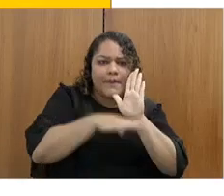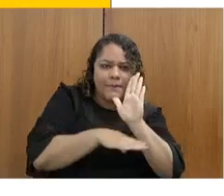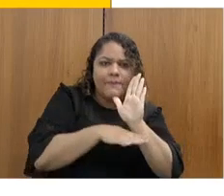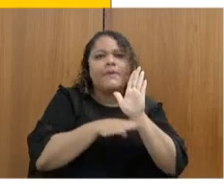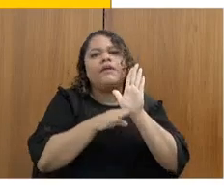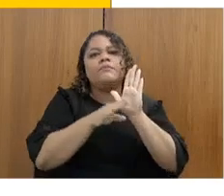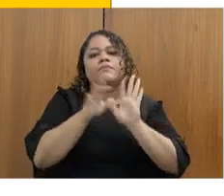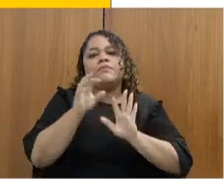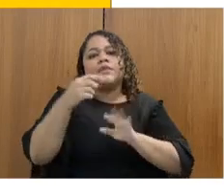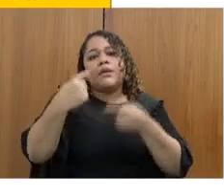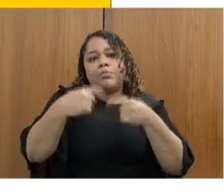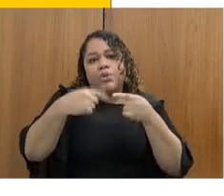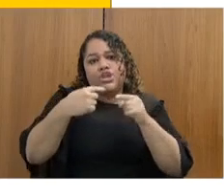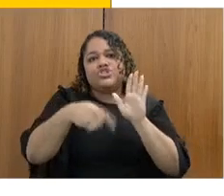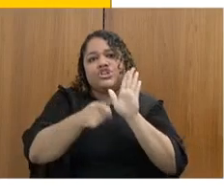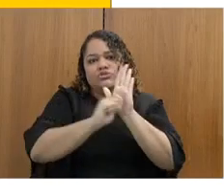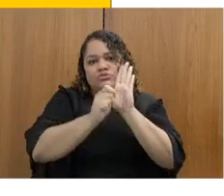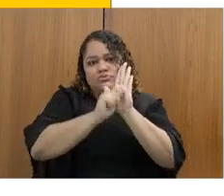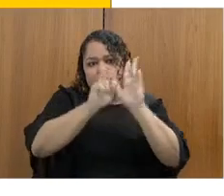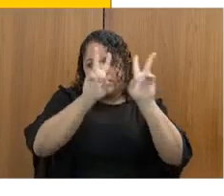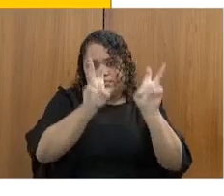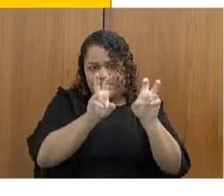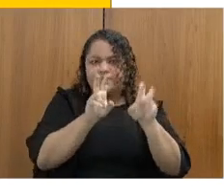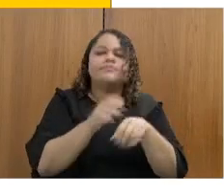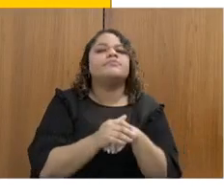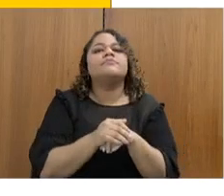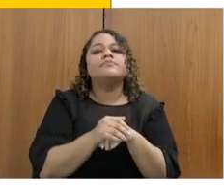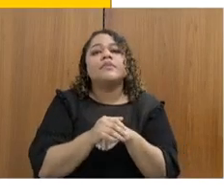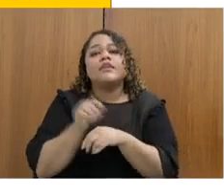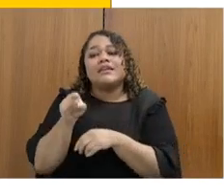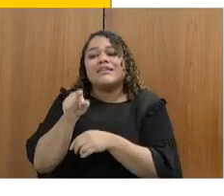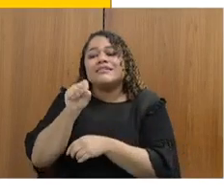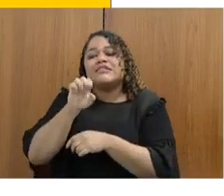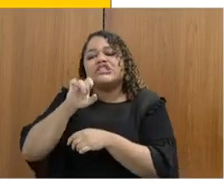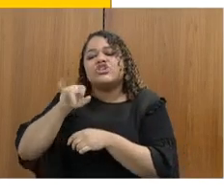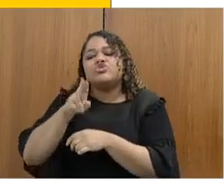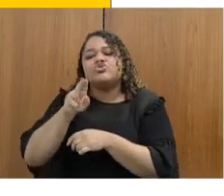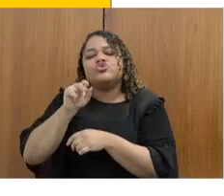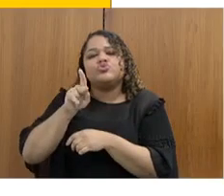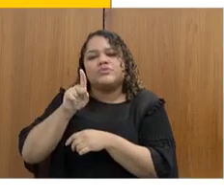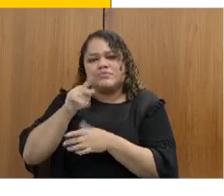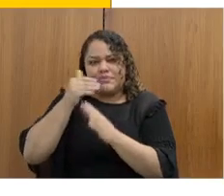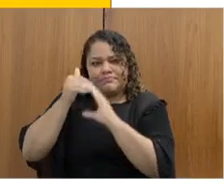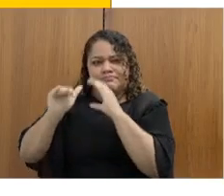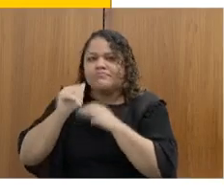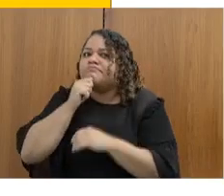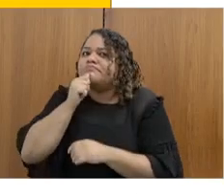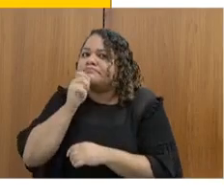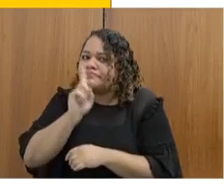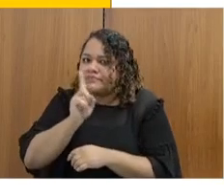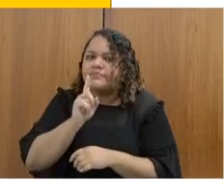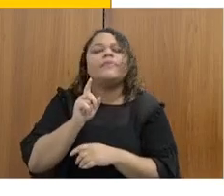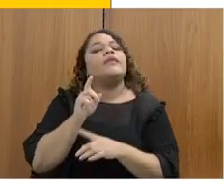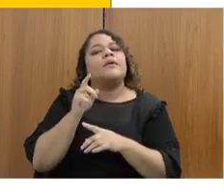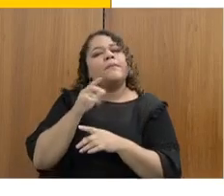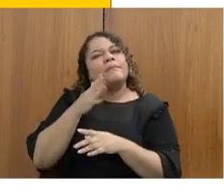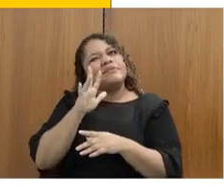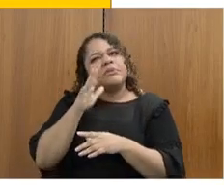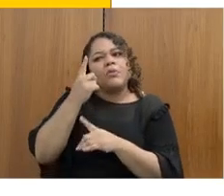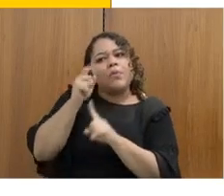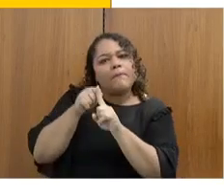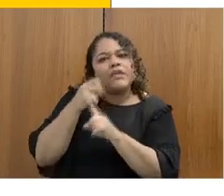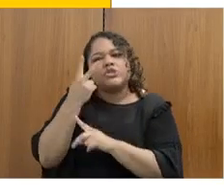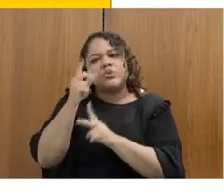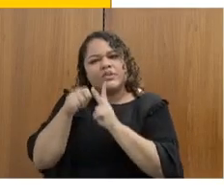não chegou diretamente a Sejusp, mas eu acredito que daqui a aproximadamente um mês, mais tardar, dois meses, já esteja